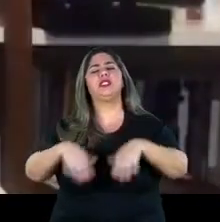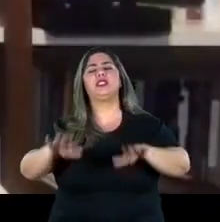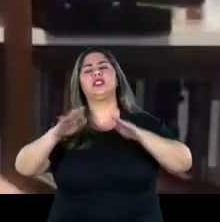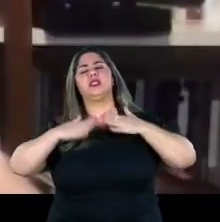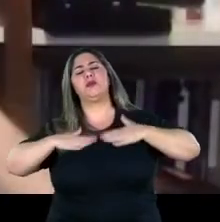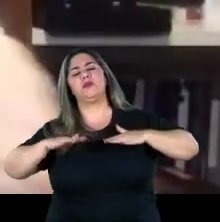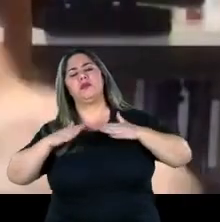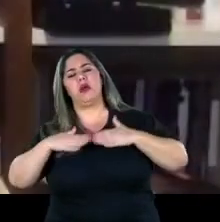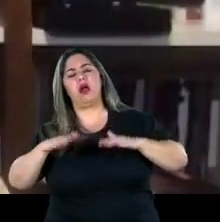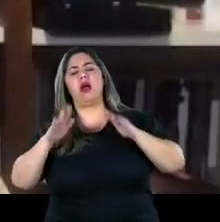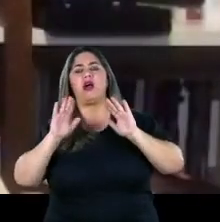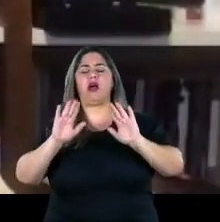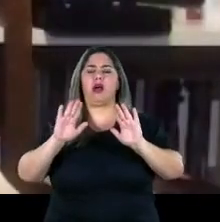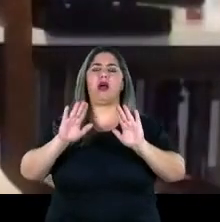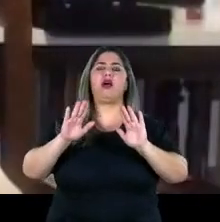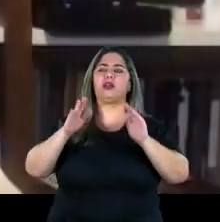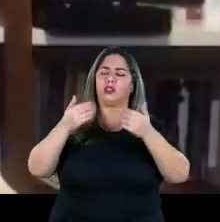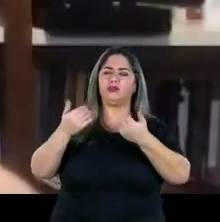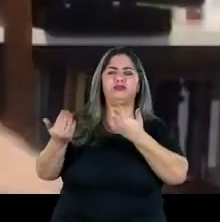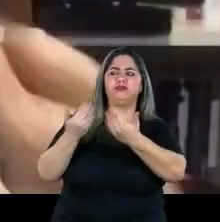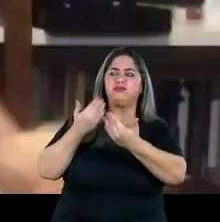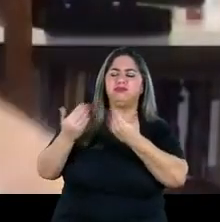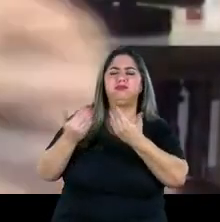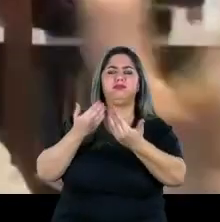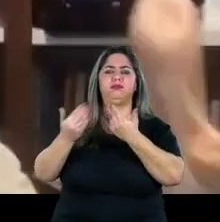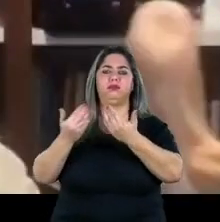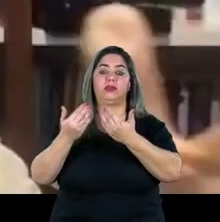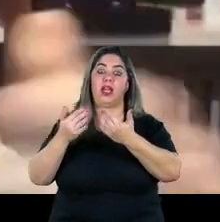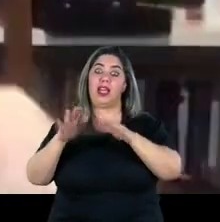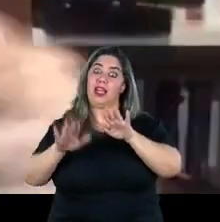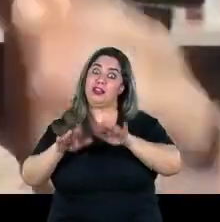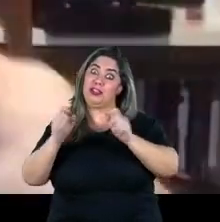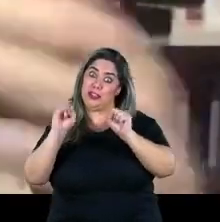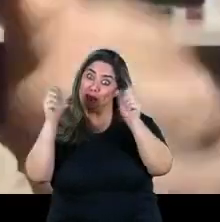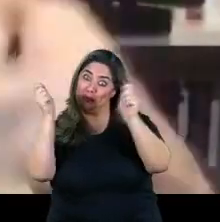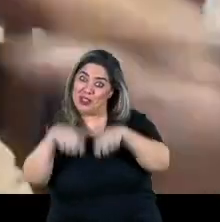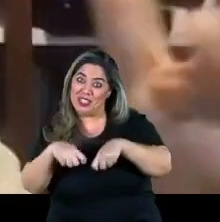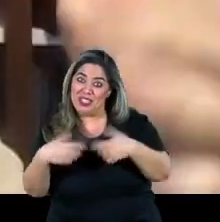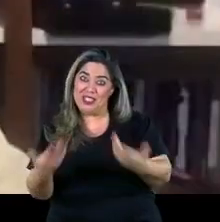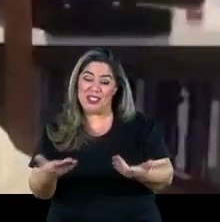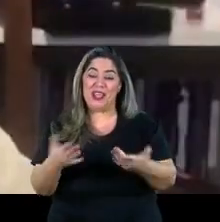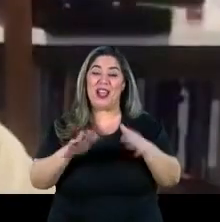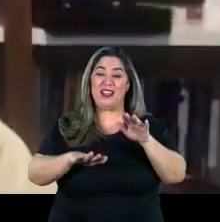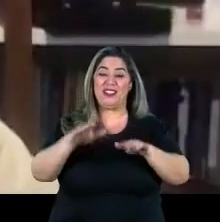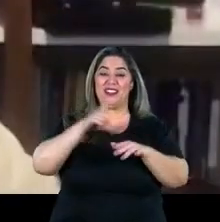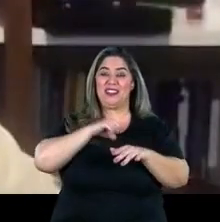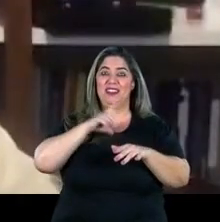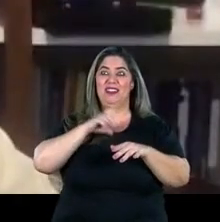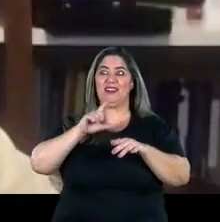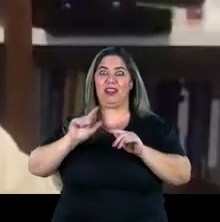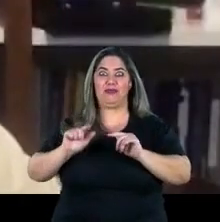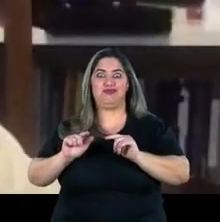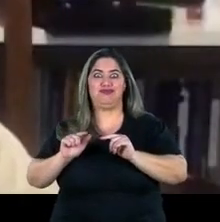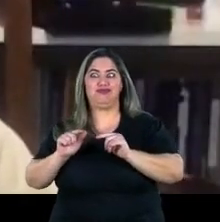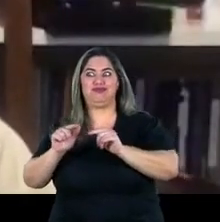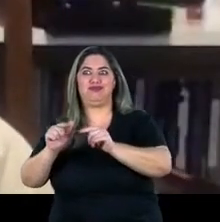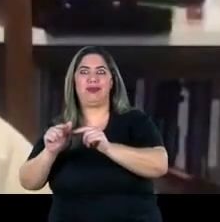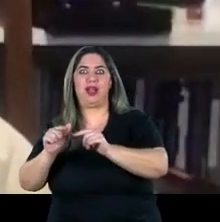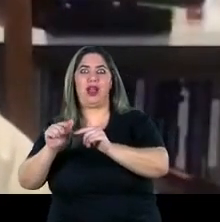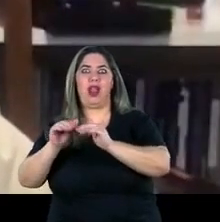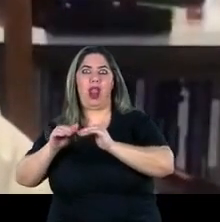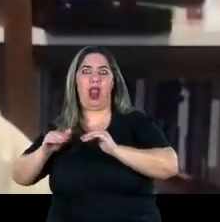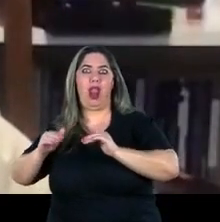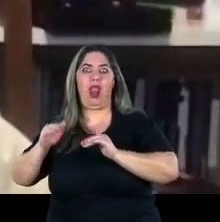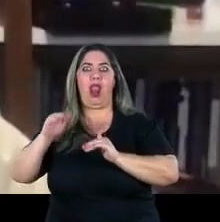empática de maneira tranquila e às vezes quando isso é possível às vezes você tem que ir um pouco além subir um pouco o tom